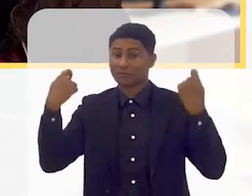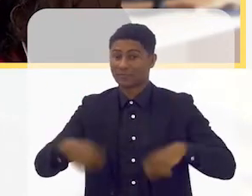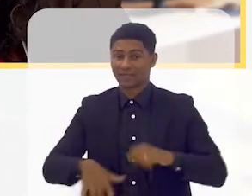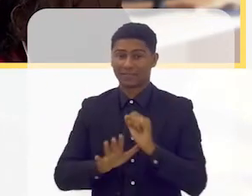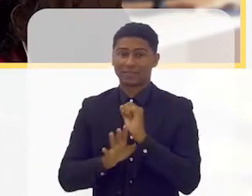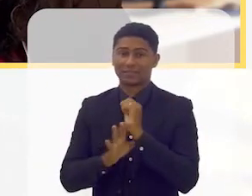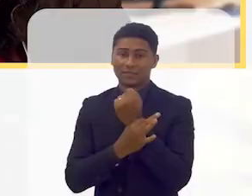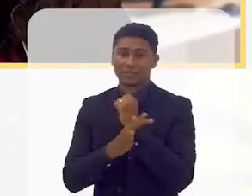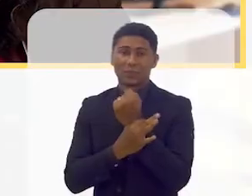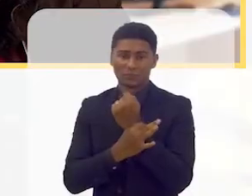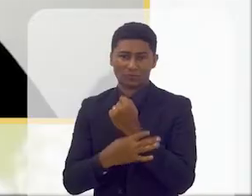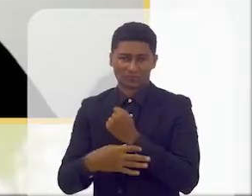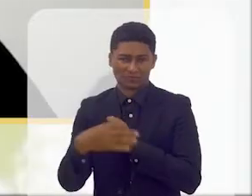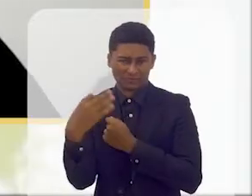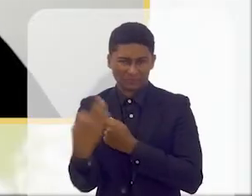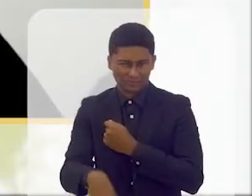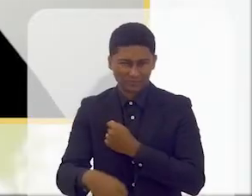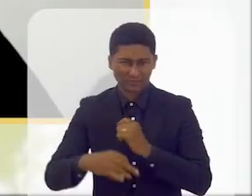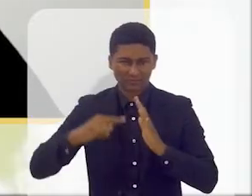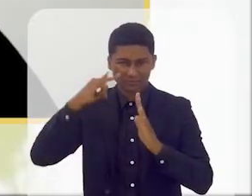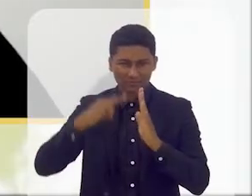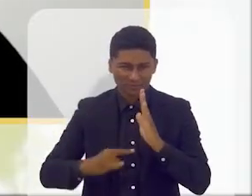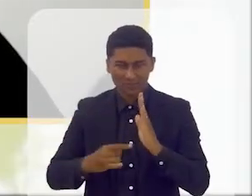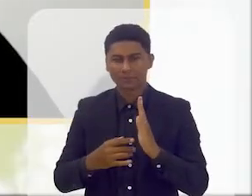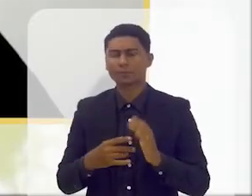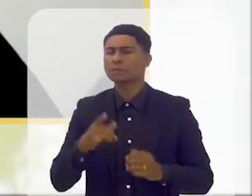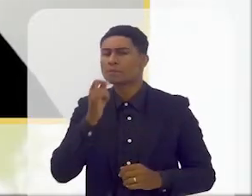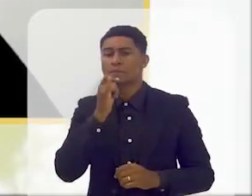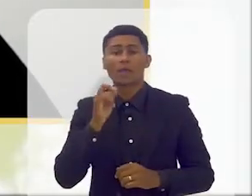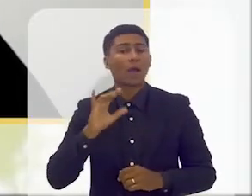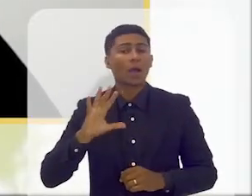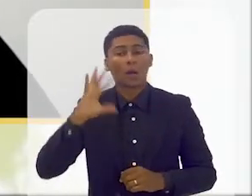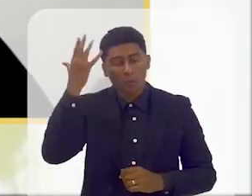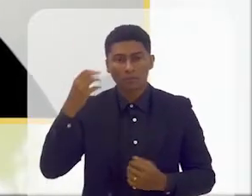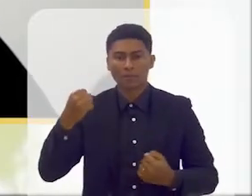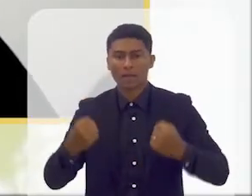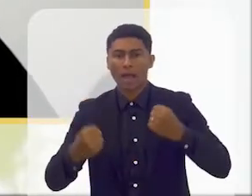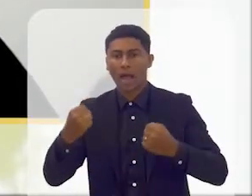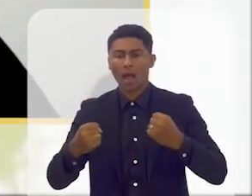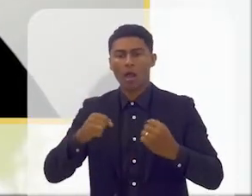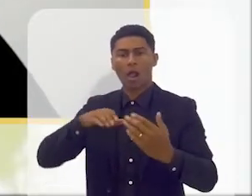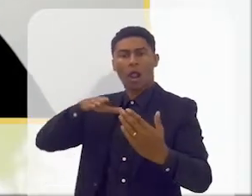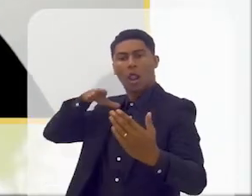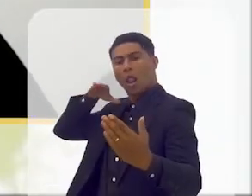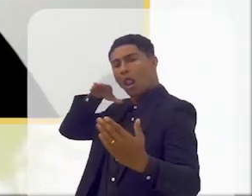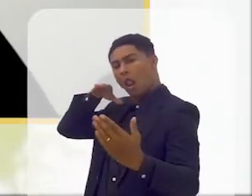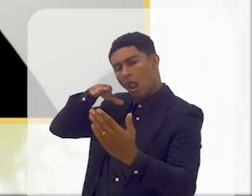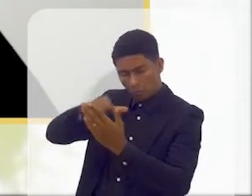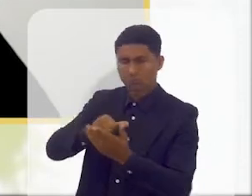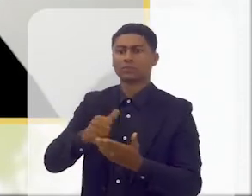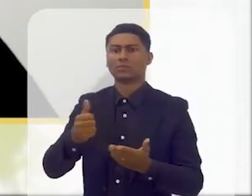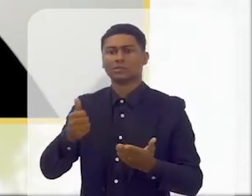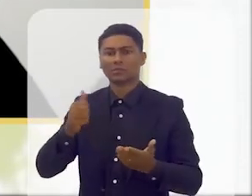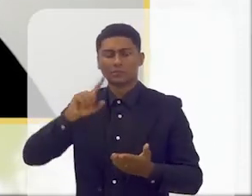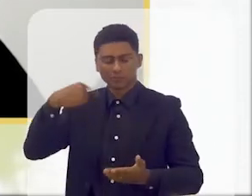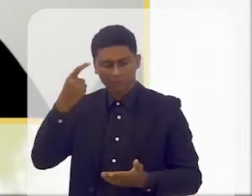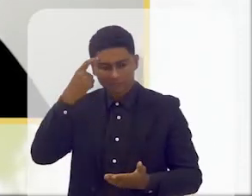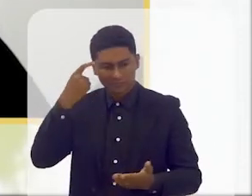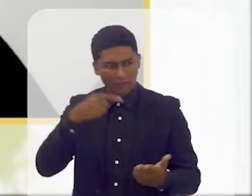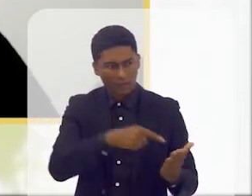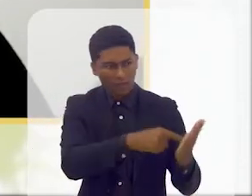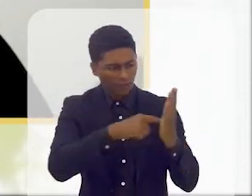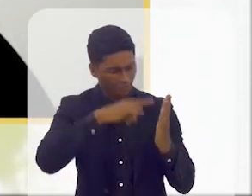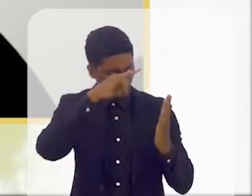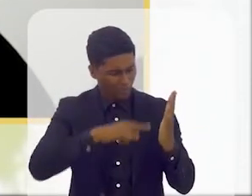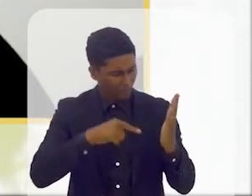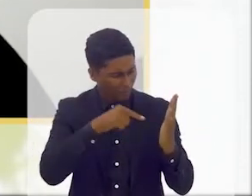dirigir, não é? O seguro que se... Nós só quando temos um acidente é que percebemos que assinámos algo que não entendemos, porque